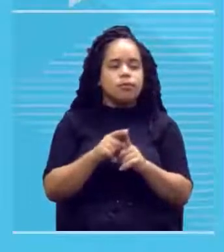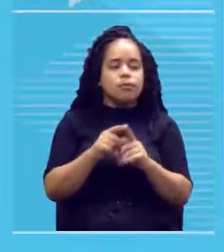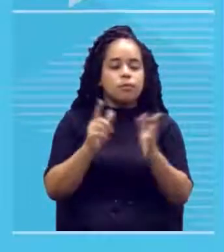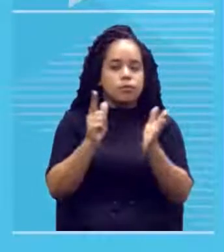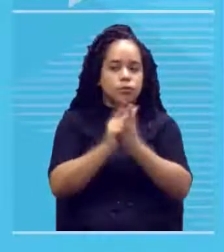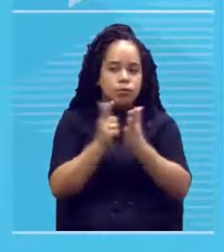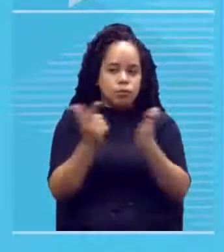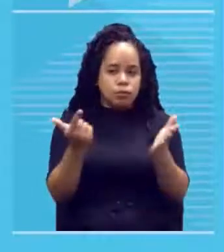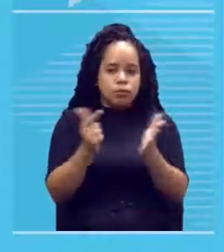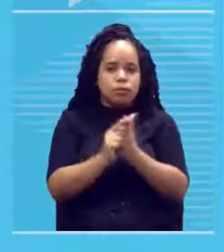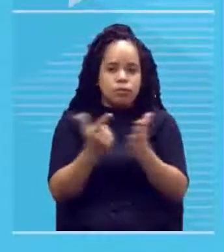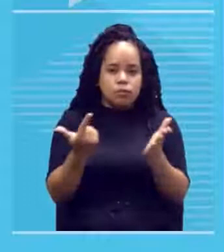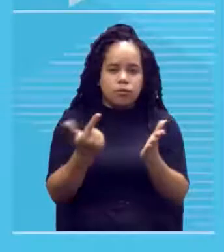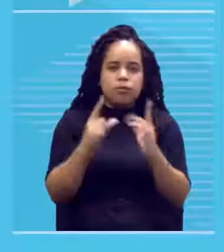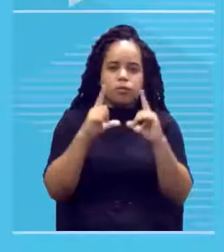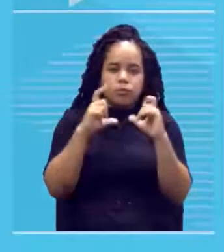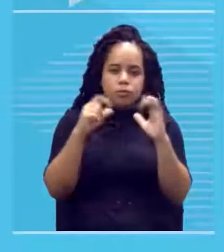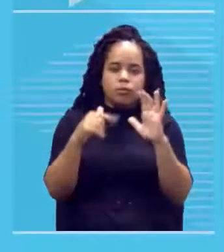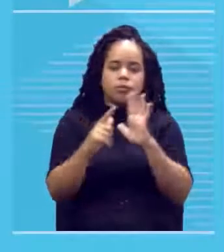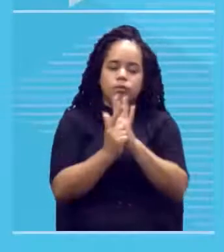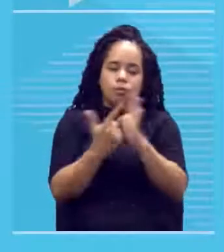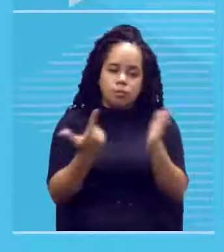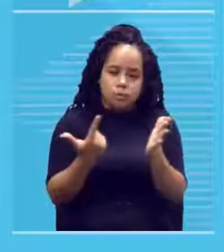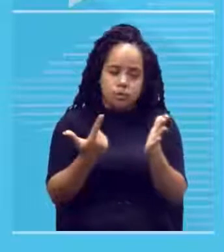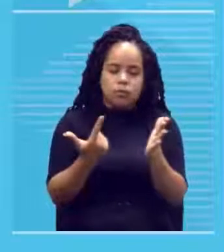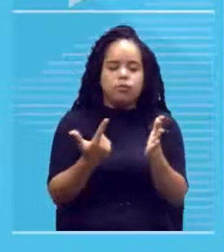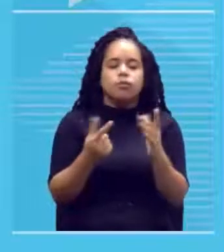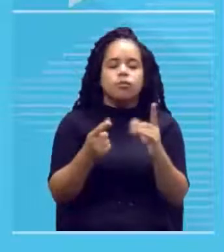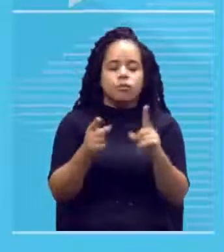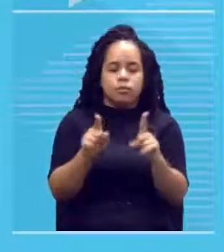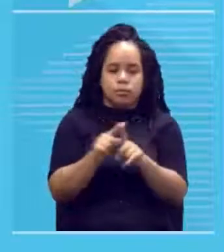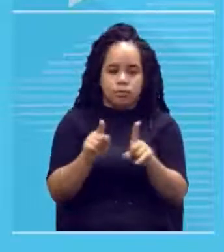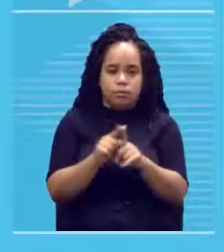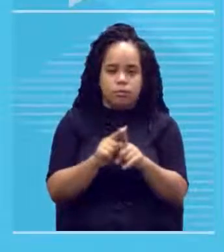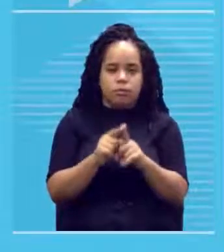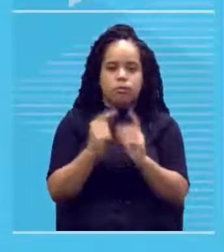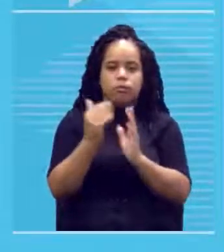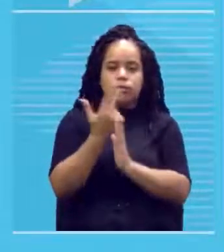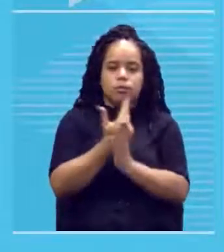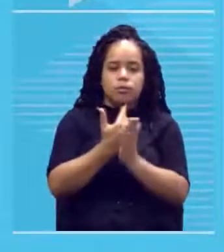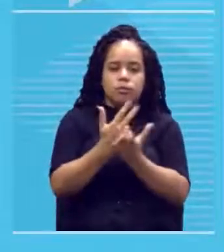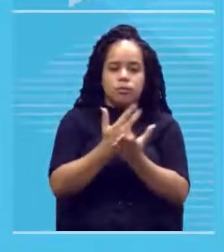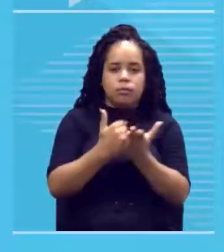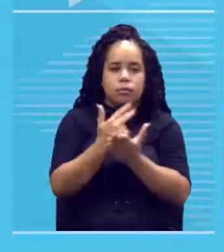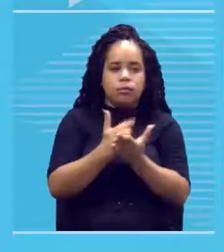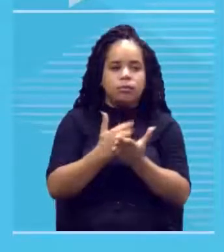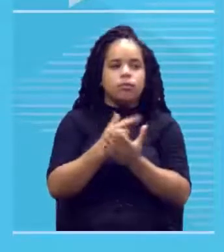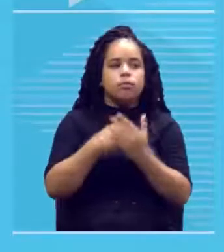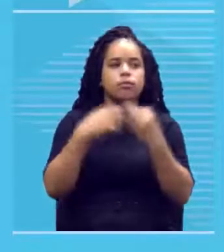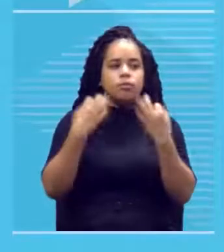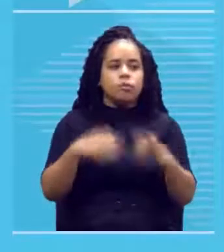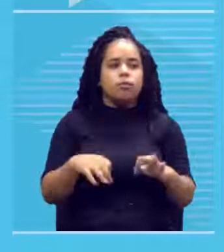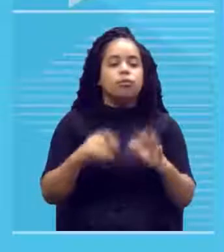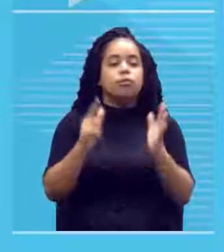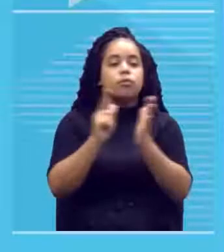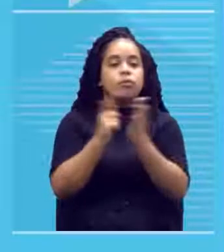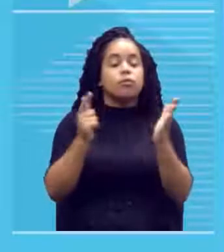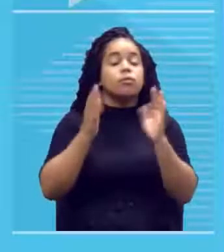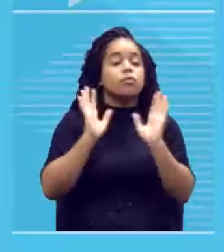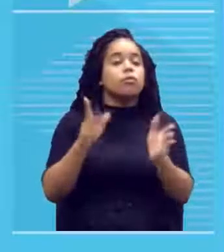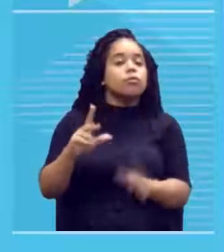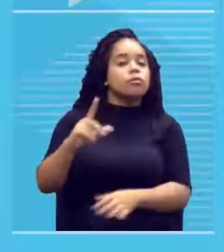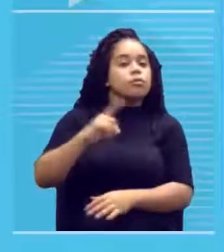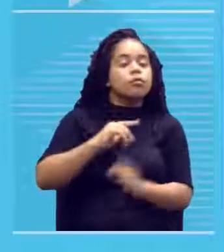fotográficas, digamos assim, aquelas de imagem, era desenhada. Exatamente, os jornais que já existiam antes da